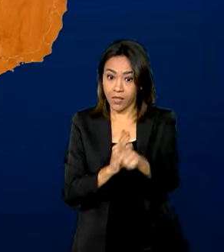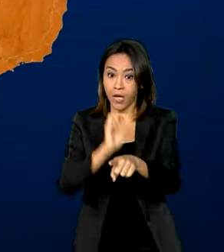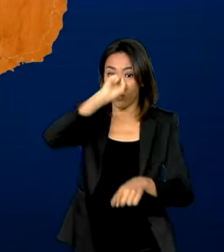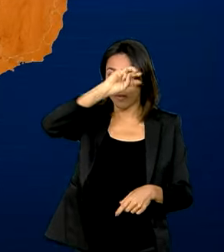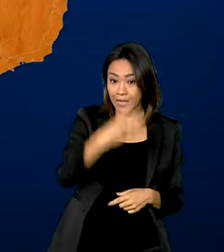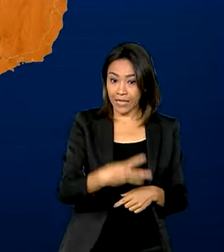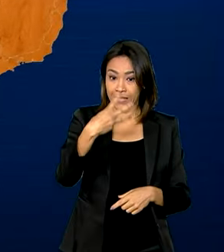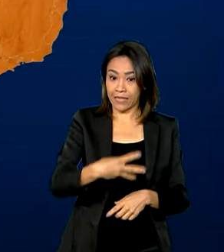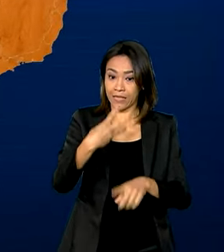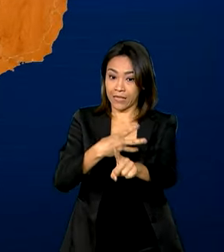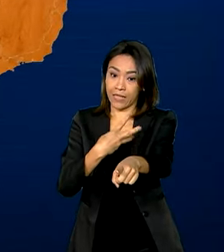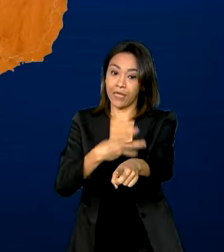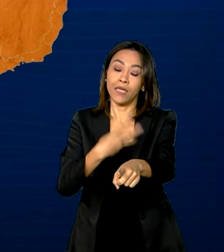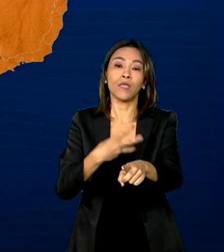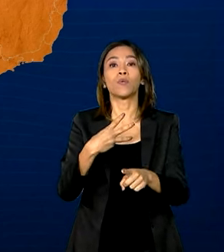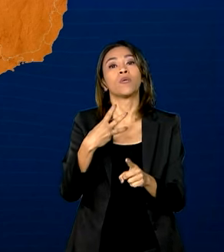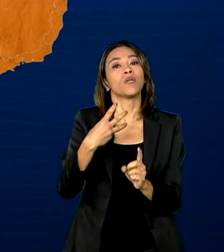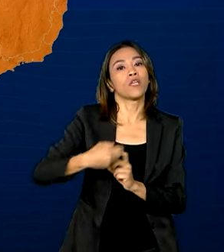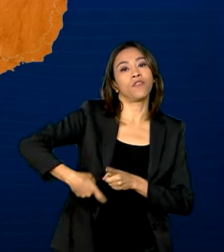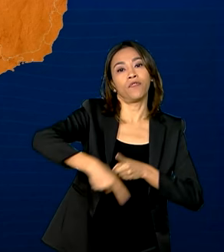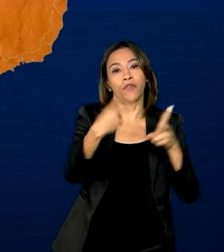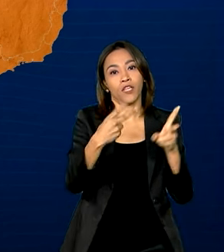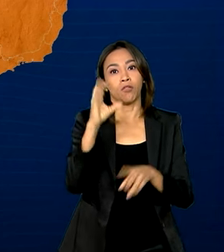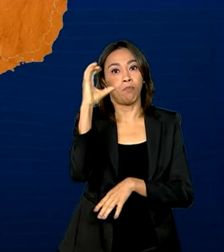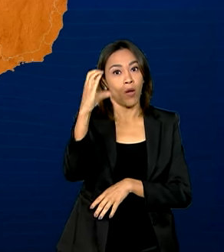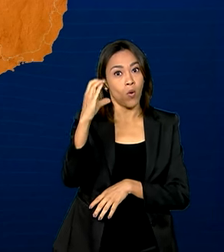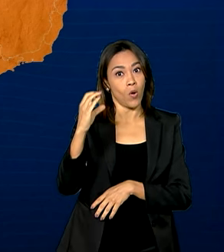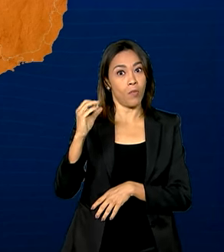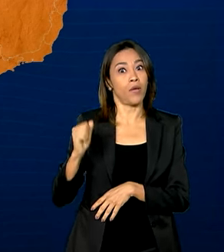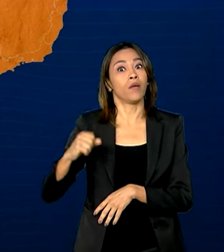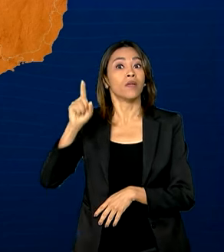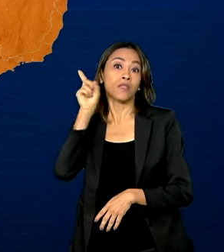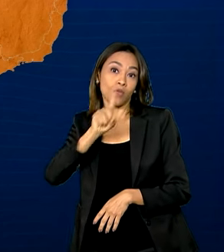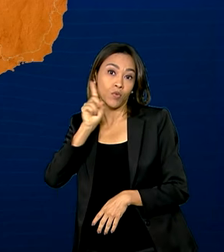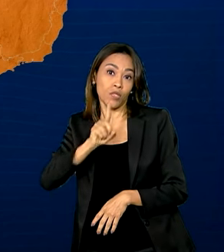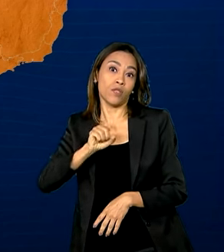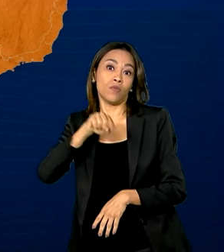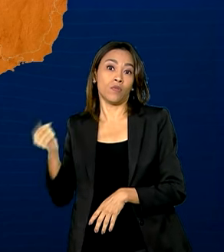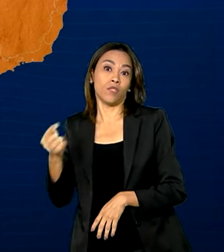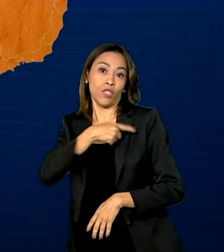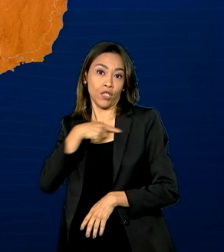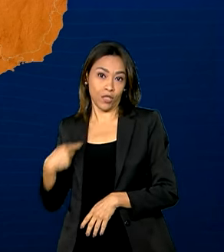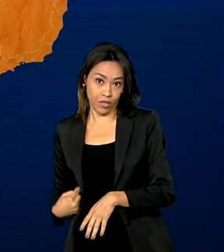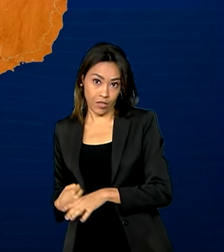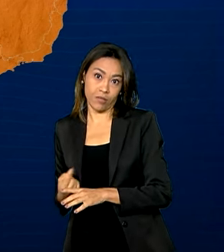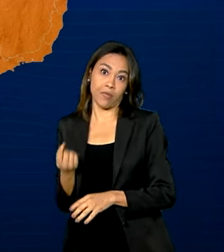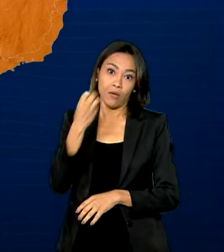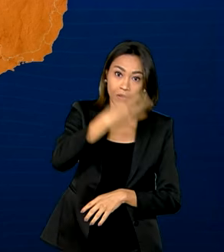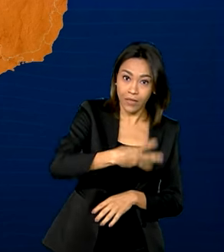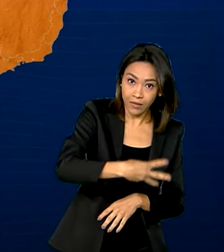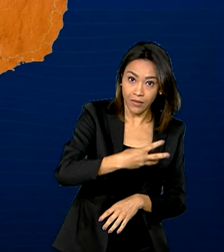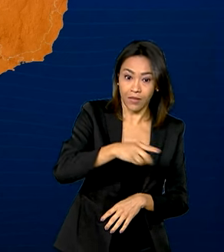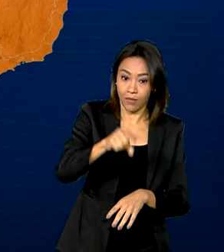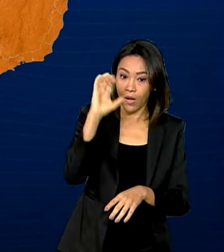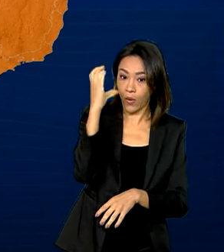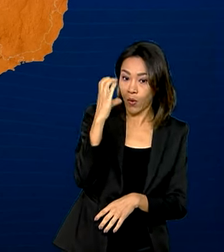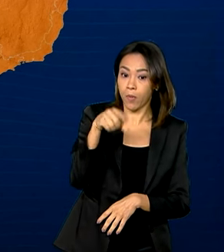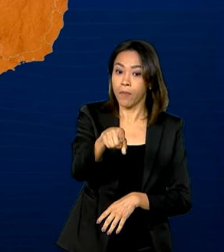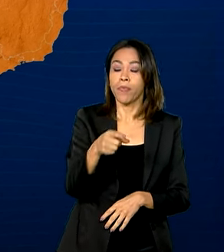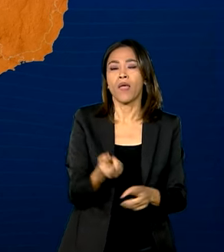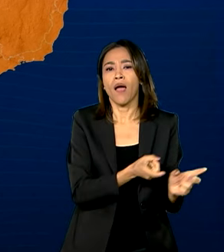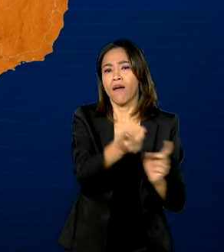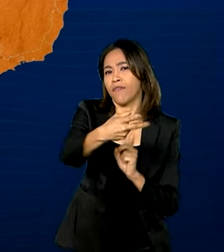fornecedor comercial da Colômbia, atrás apenas dos Estados Unidos e da China. De acordo com a Apex Brasil, as